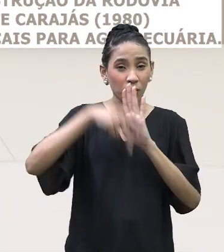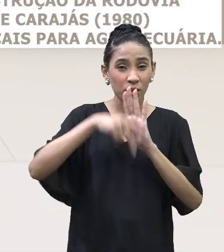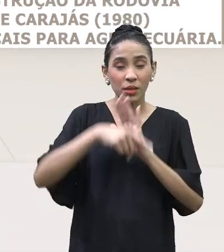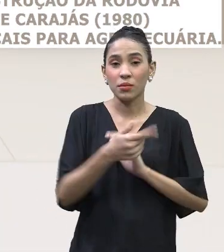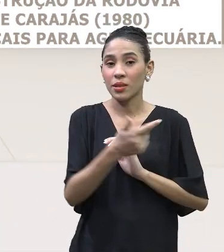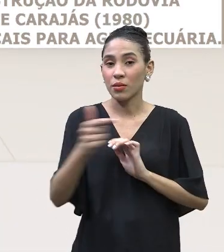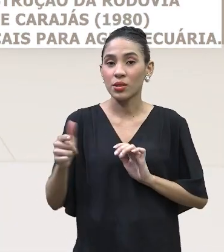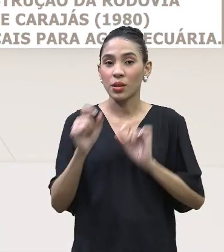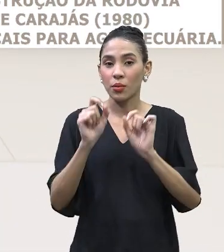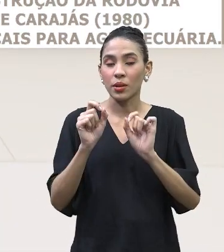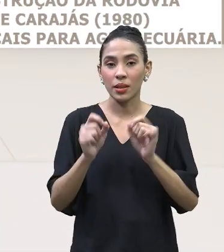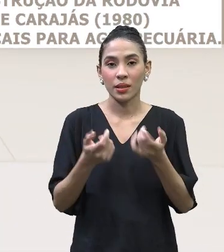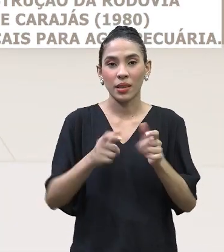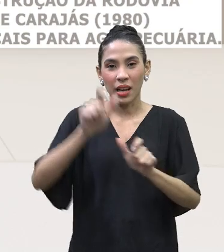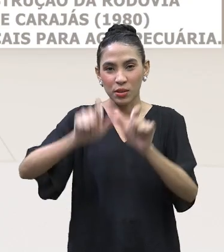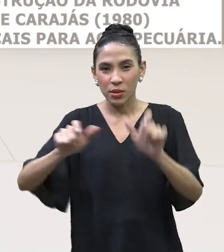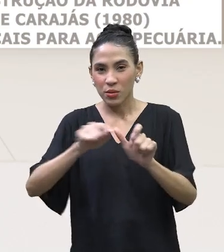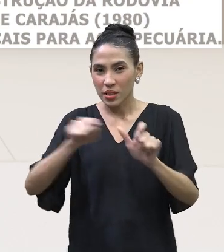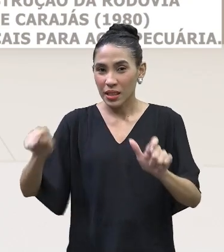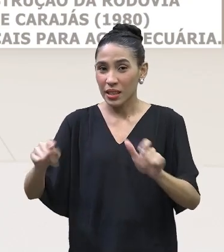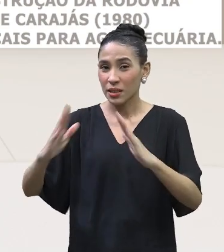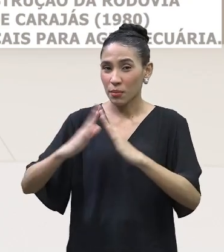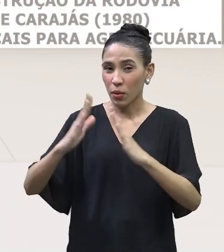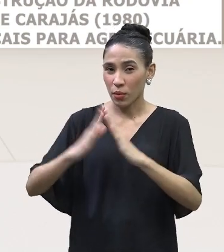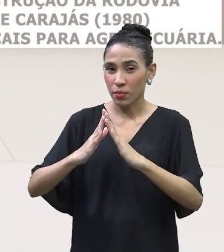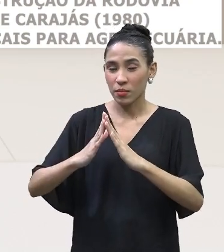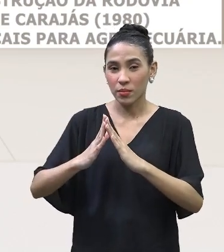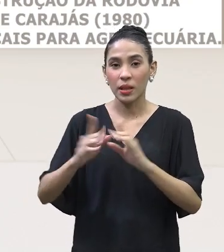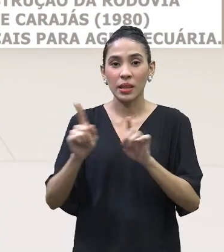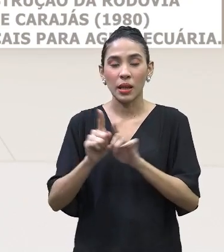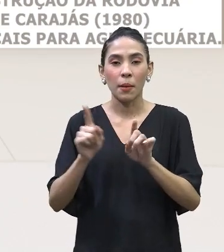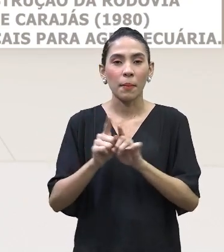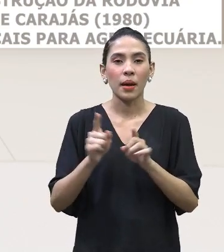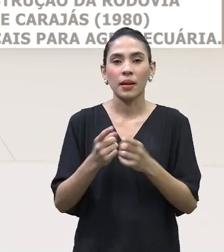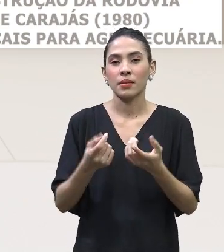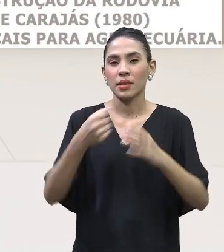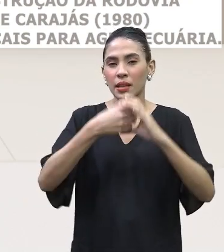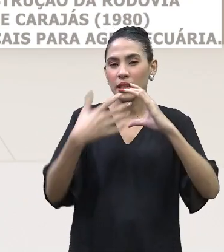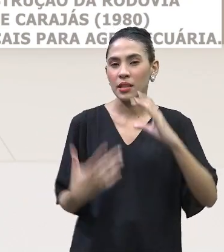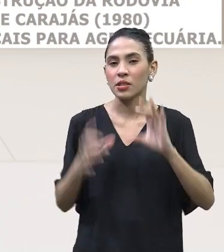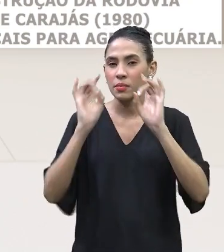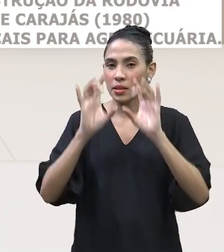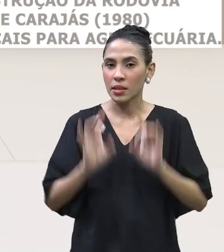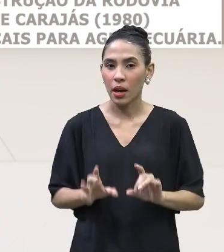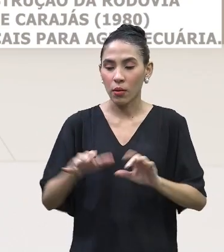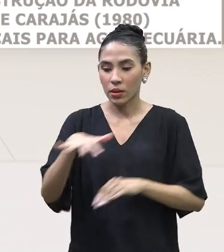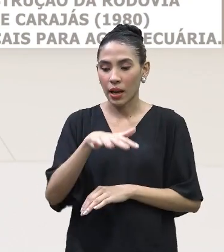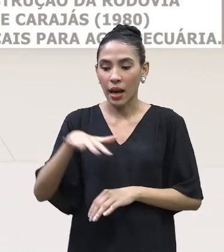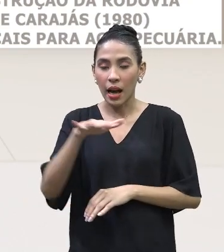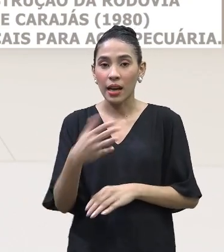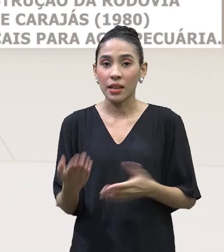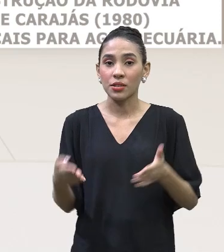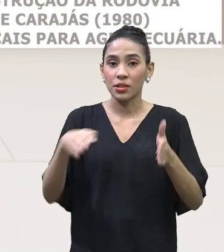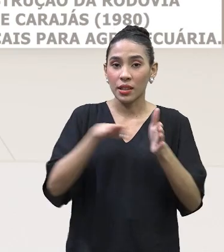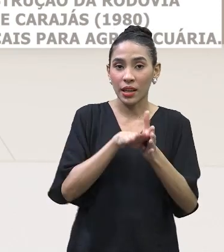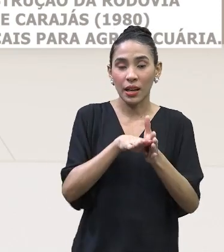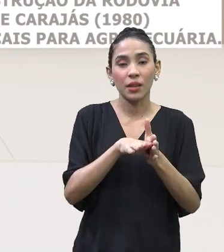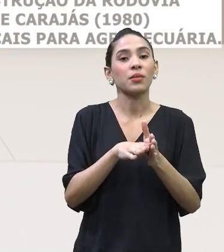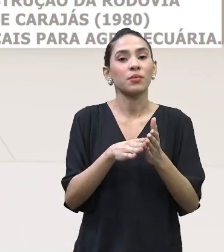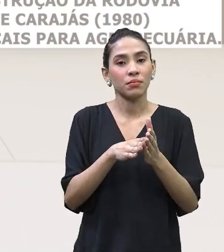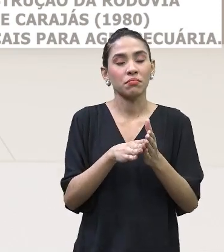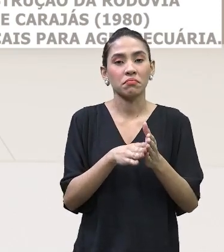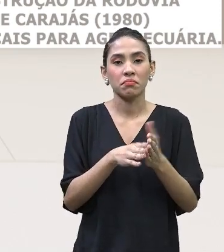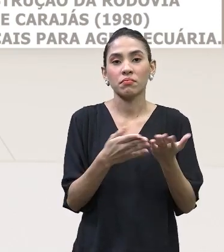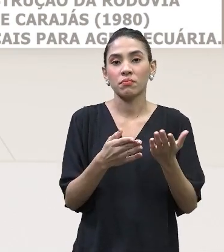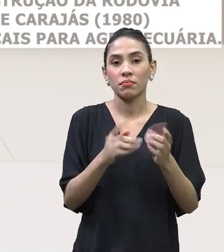em consideração as pessoas que moravam aqui, as particularidades da região, que vieram para cá e, basicamente, não deram